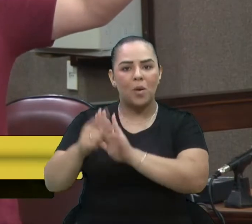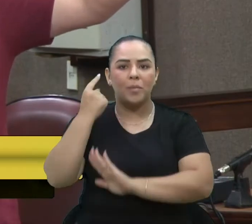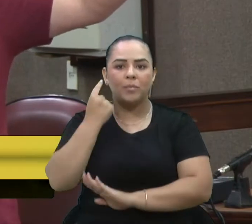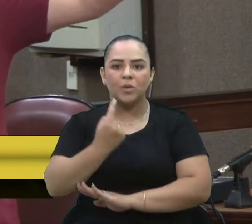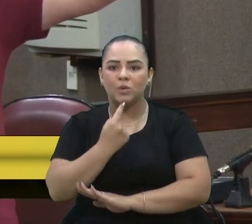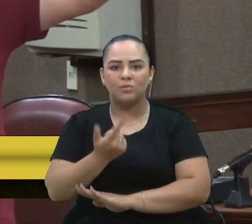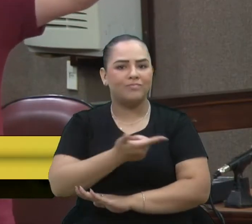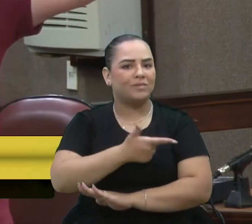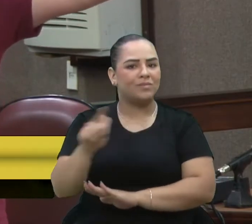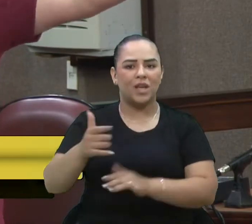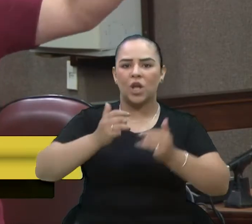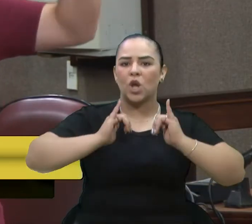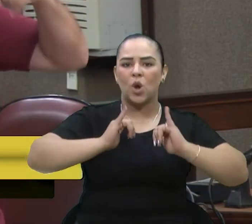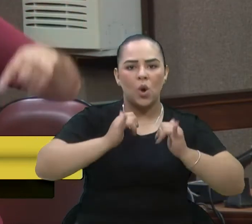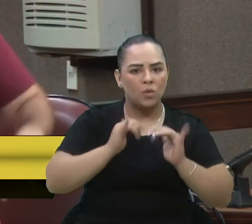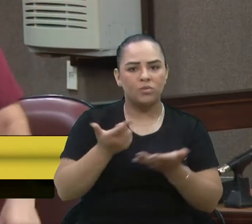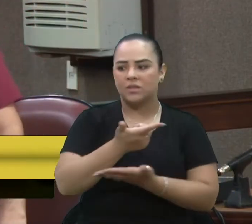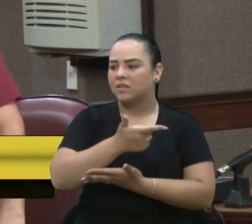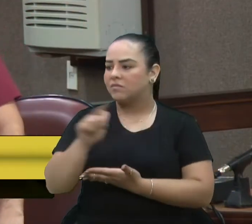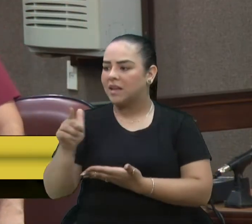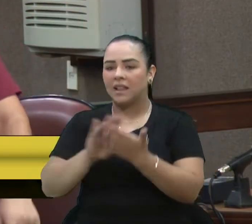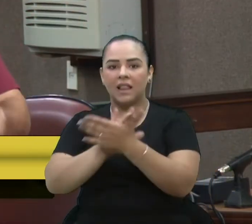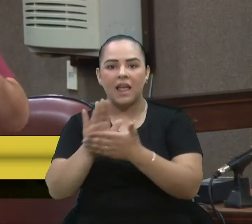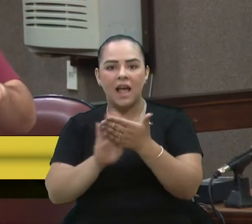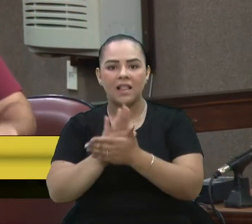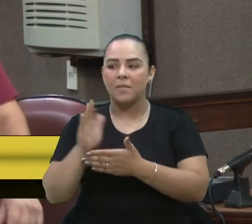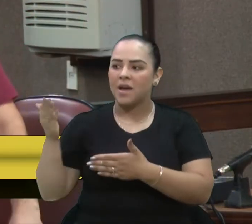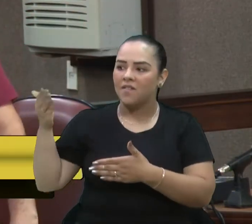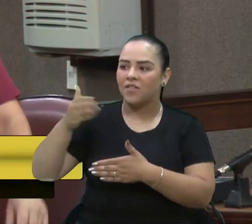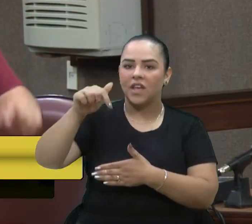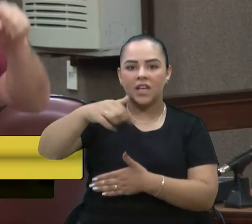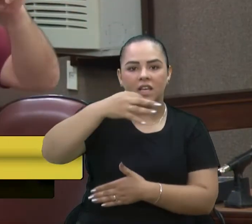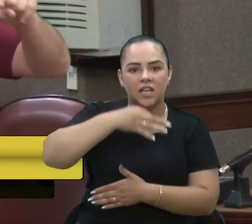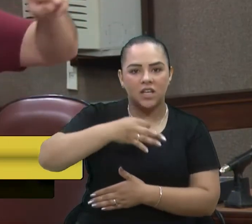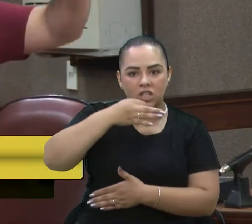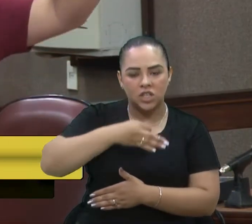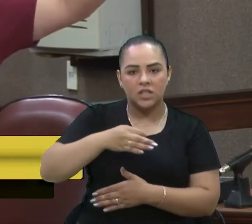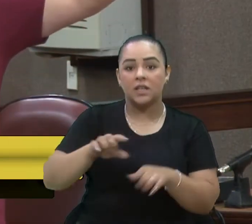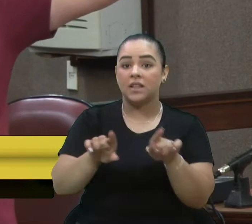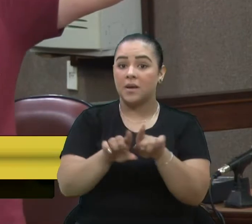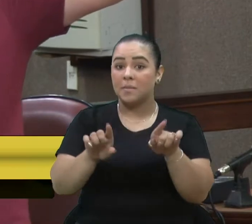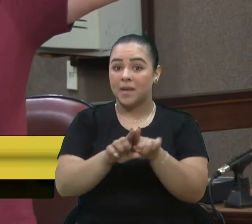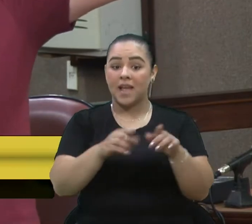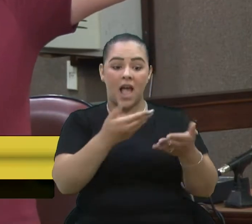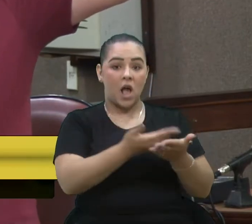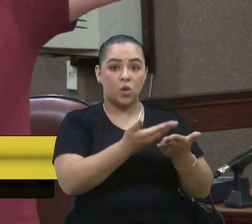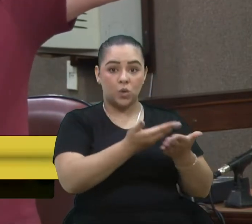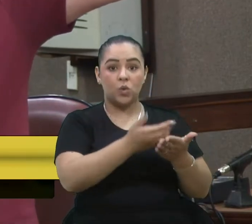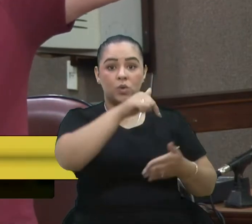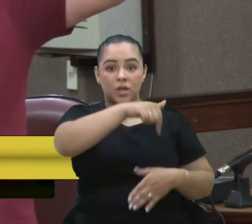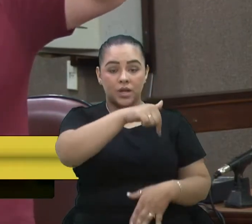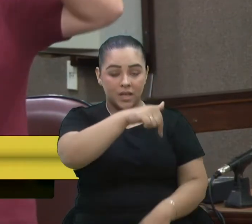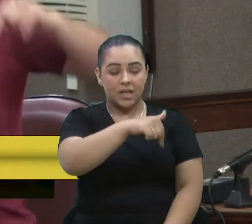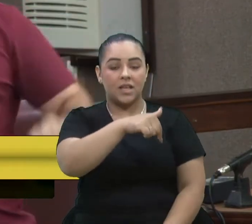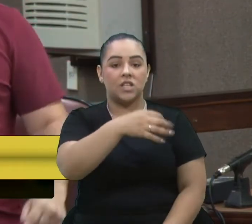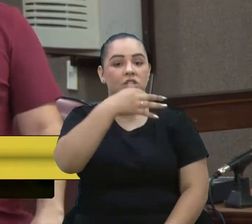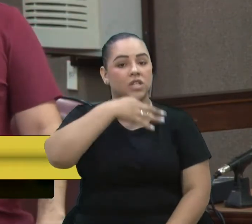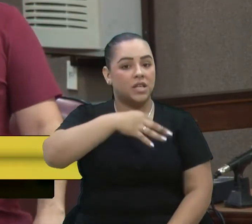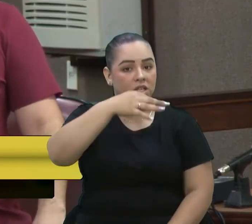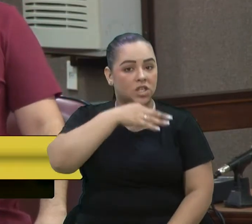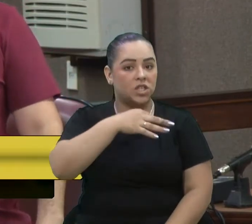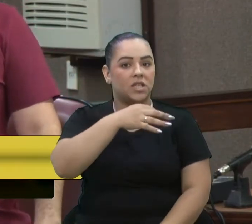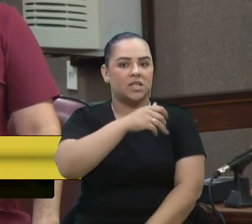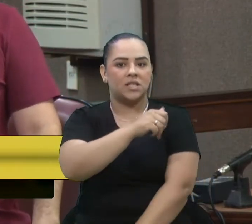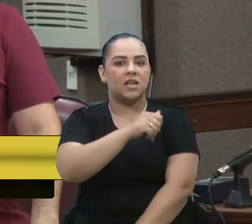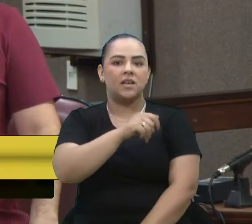o transporte garantido de outros municípios para vir para Caxias, bem como os alunos de Caxias de bairros longe de Lourdes